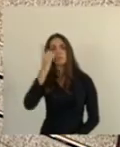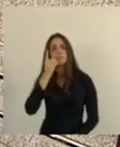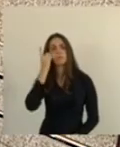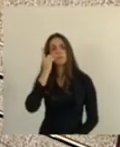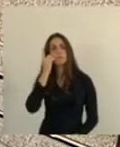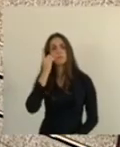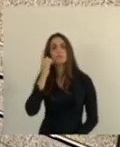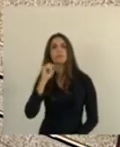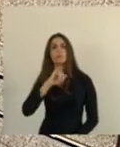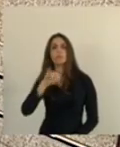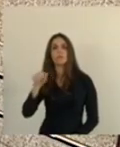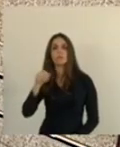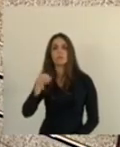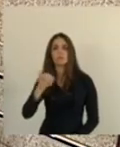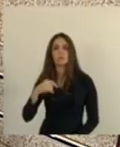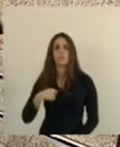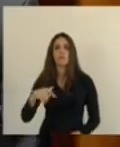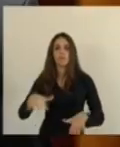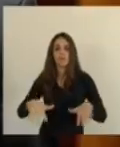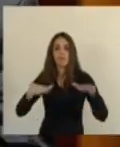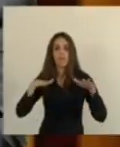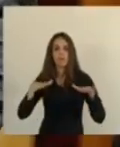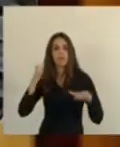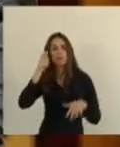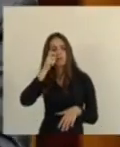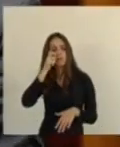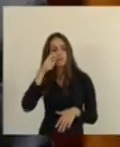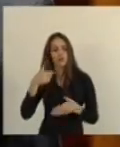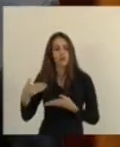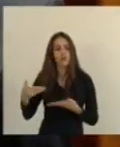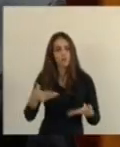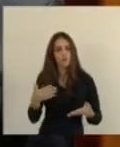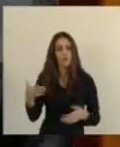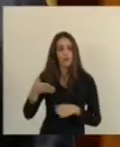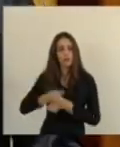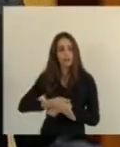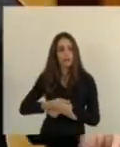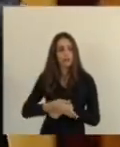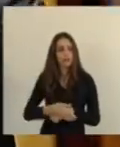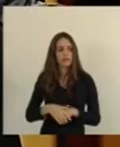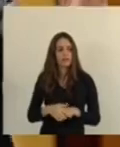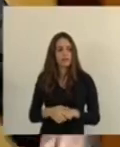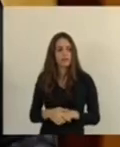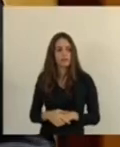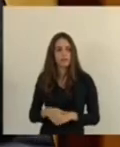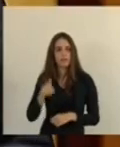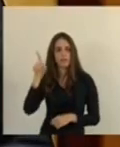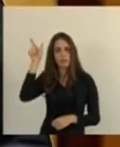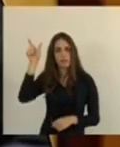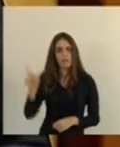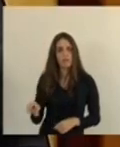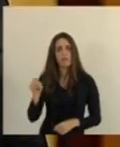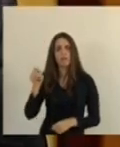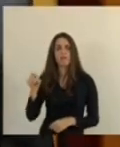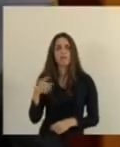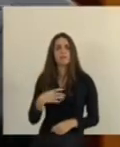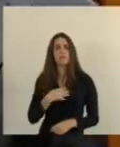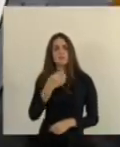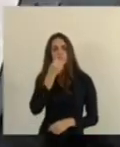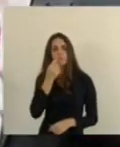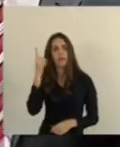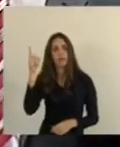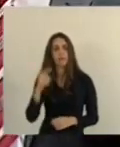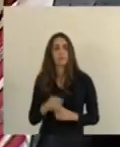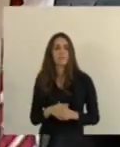-deputado Jami Malino está aqui na galeria nos prestigiando. já convidei ele para vir aqui no plenário, mas ele se sente em casa.